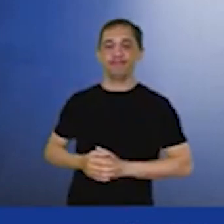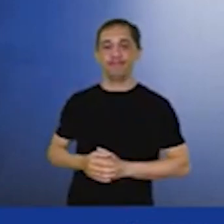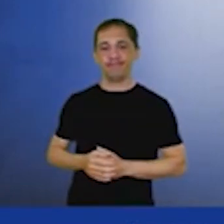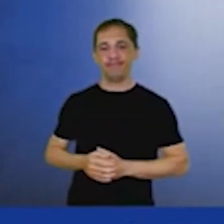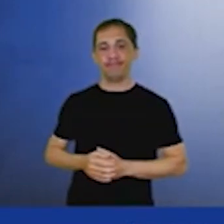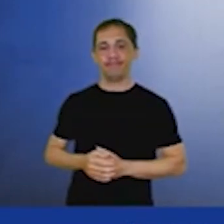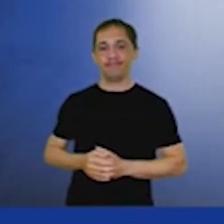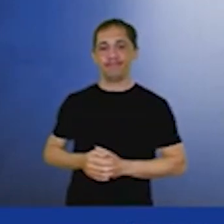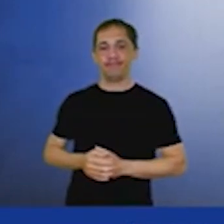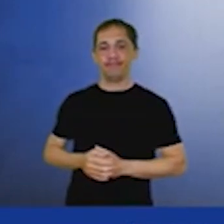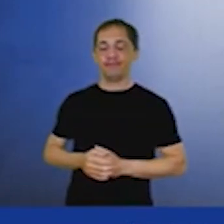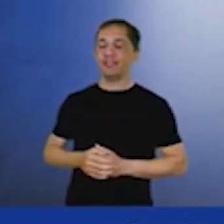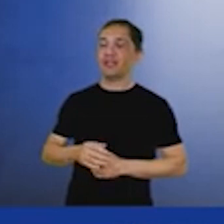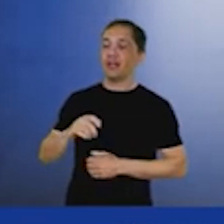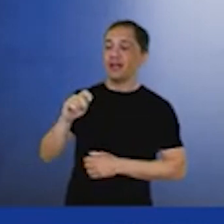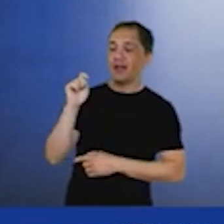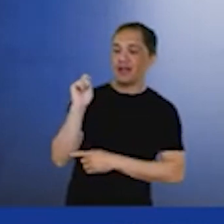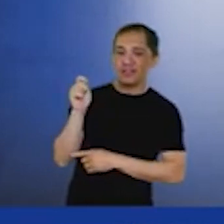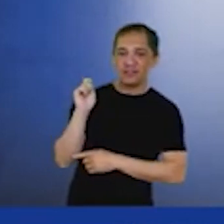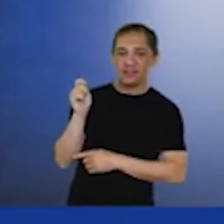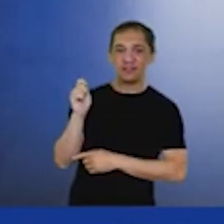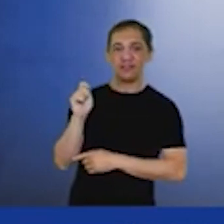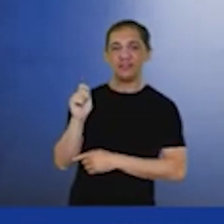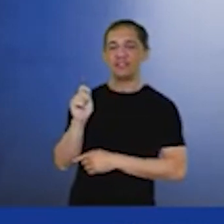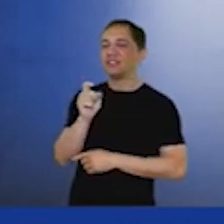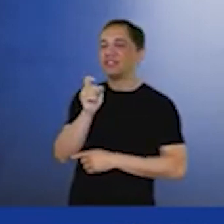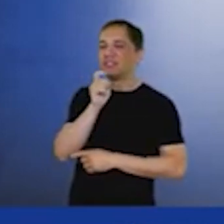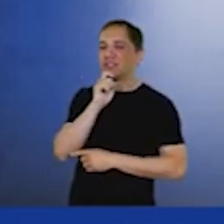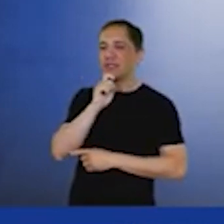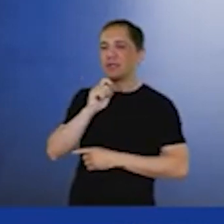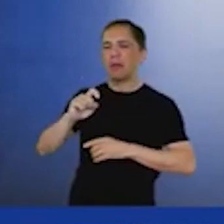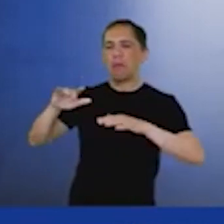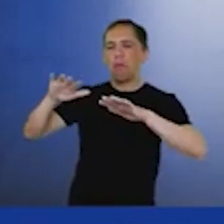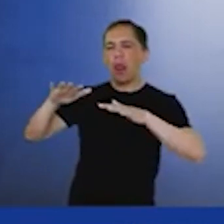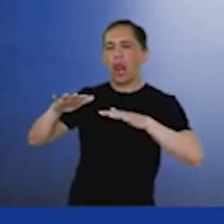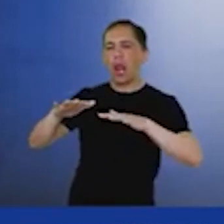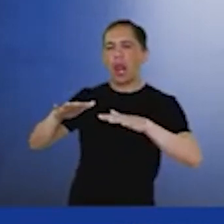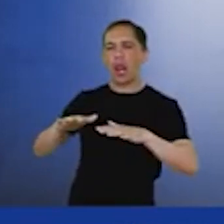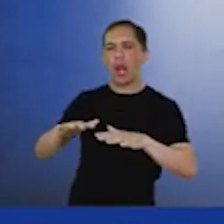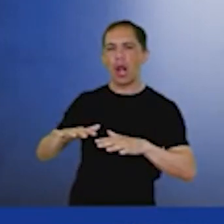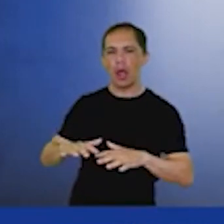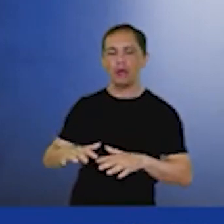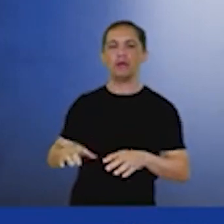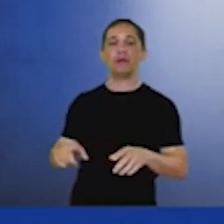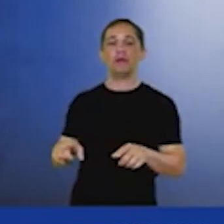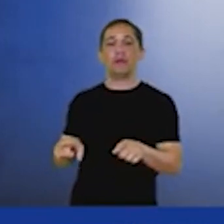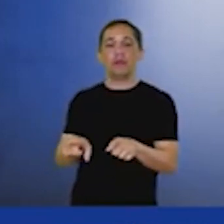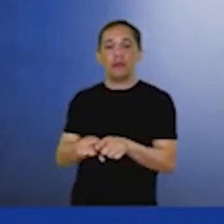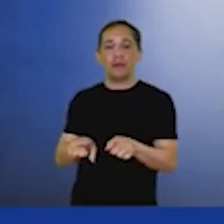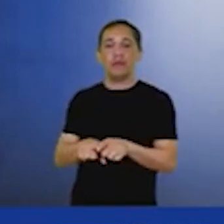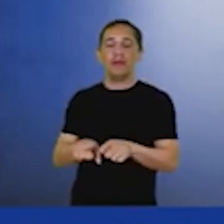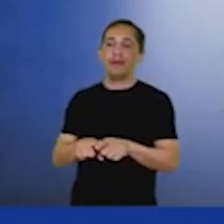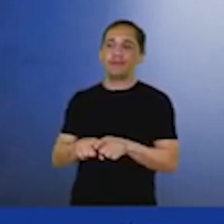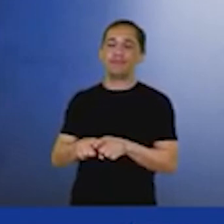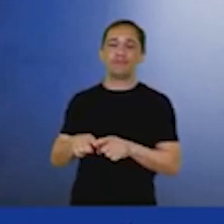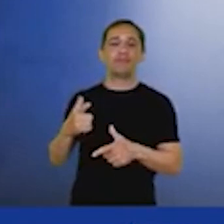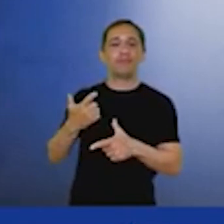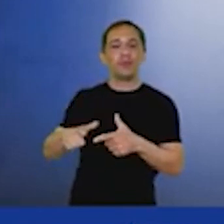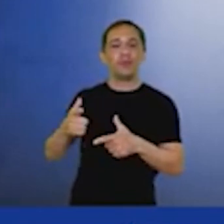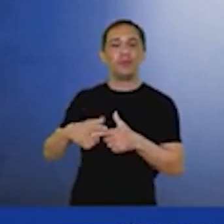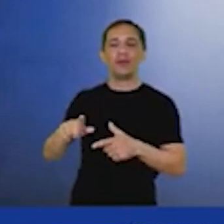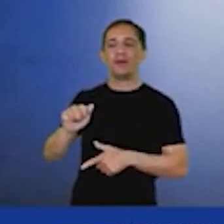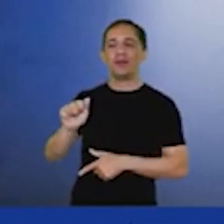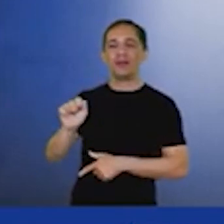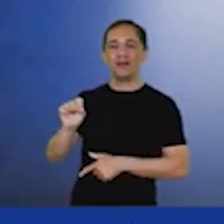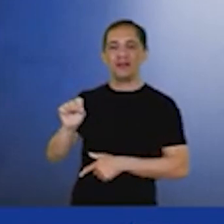E você tem vários lugares do mundo onde tem um custo, o fato da emissão de gás de efeito estufa em termos